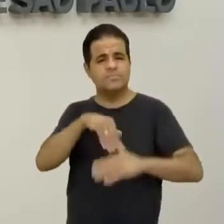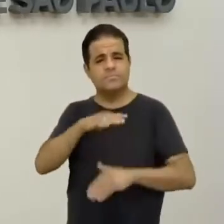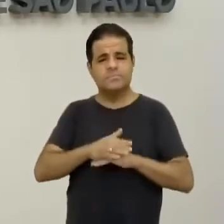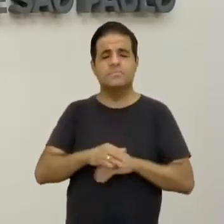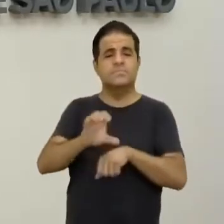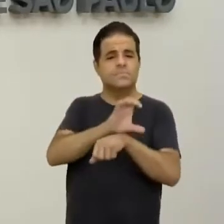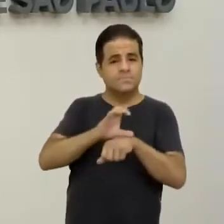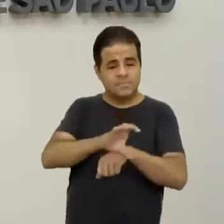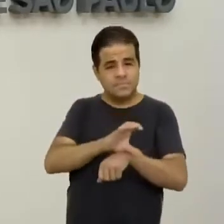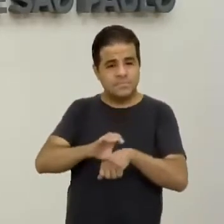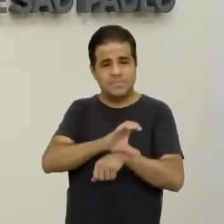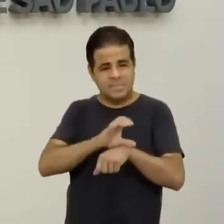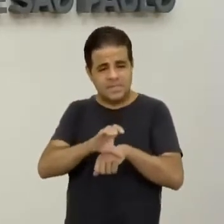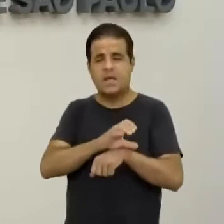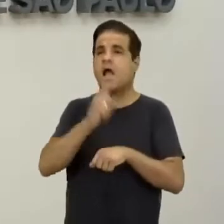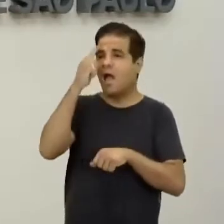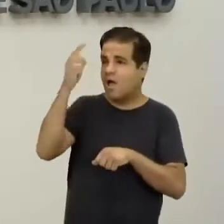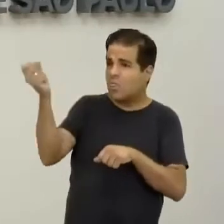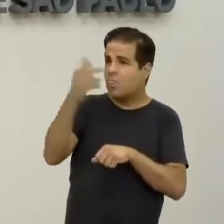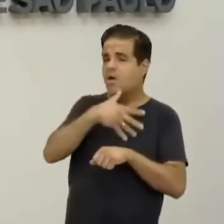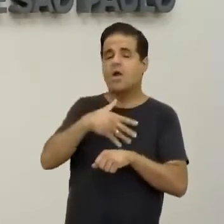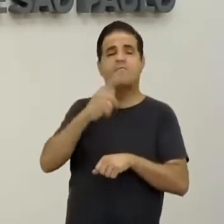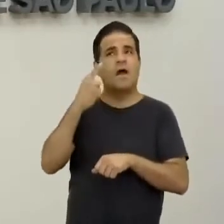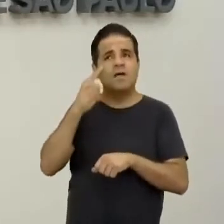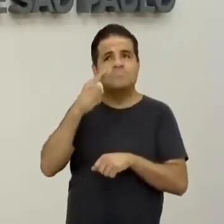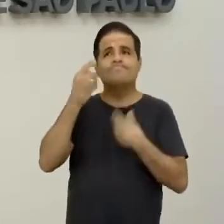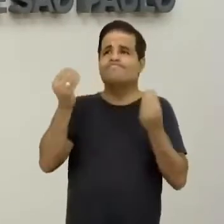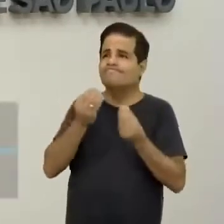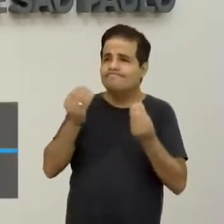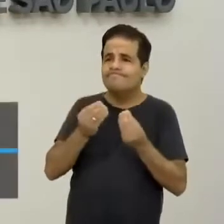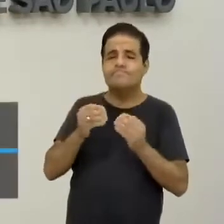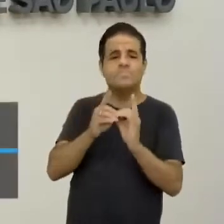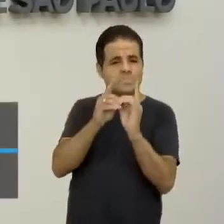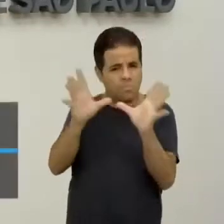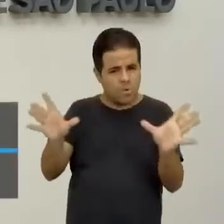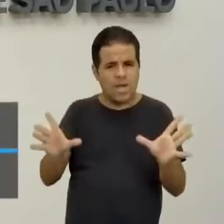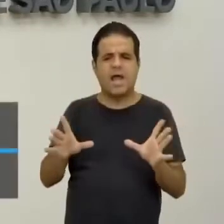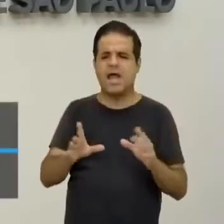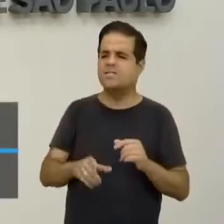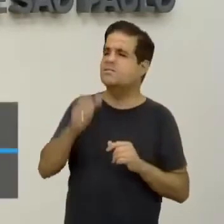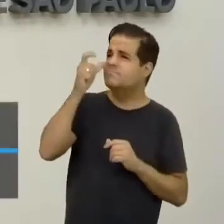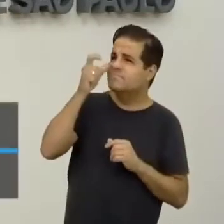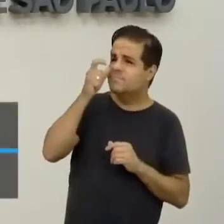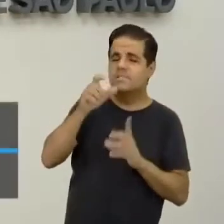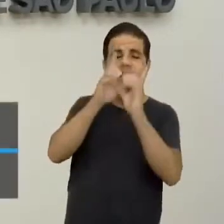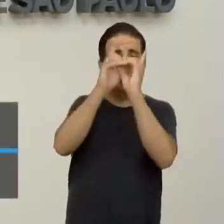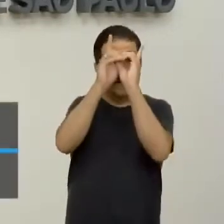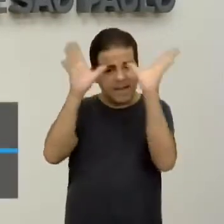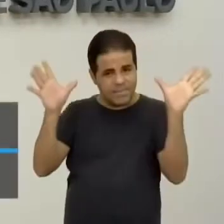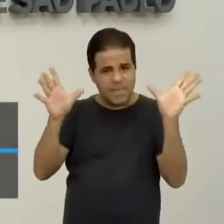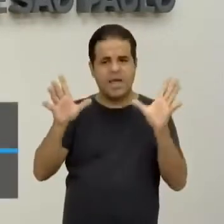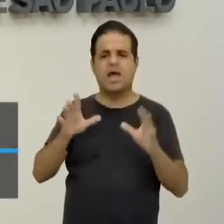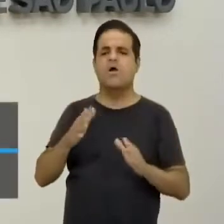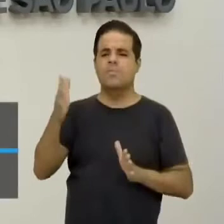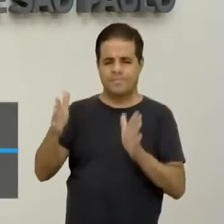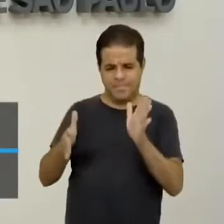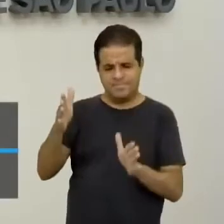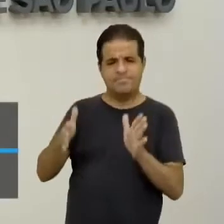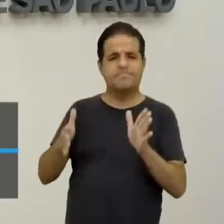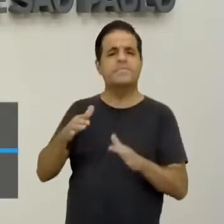Constituição. E é uma Constituição considerada até bastante democrática e liberal ali pra época.